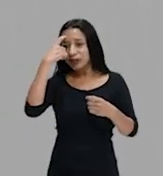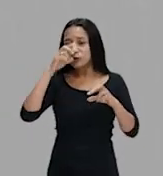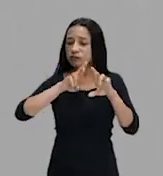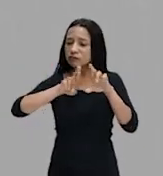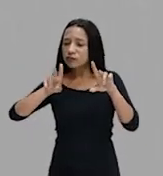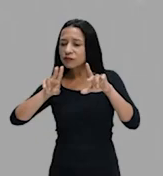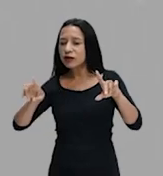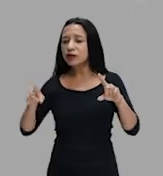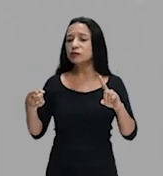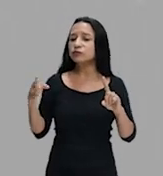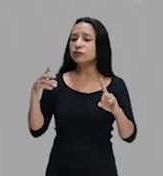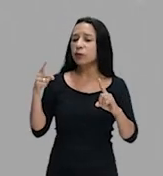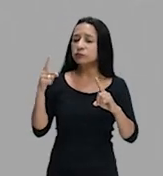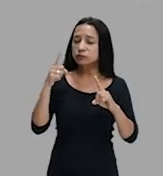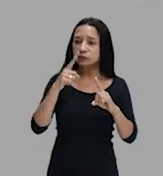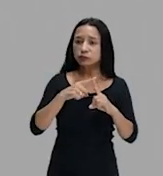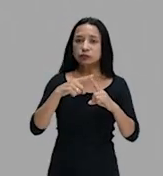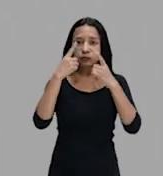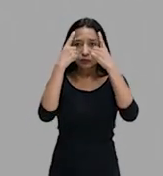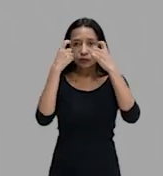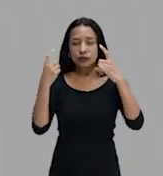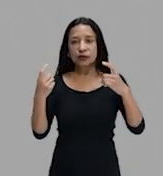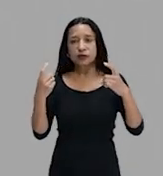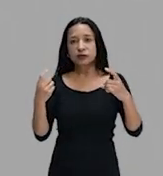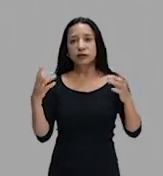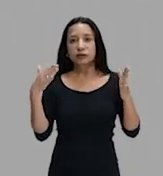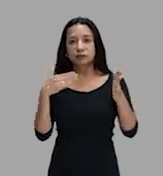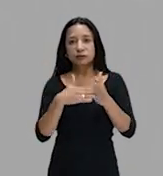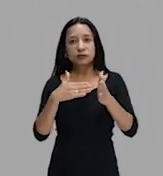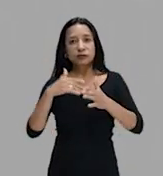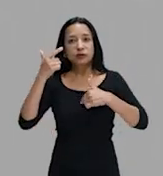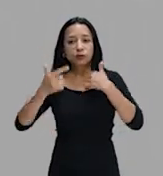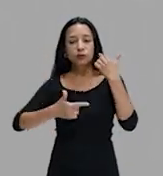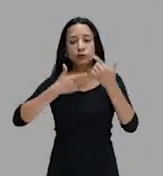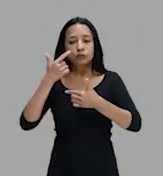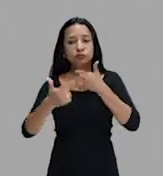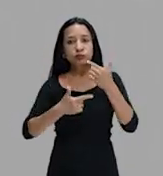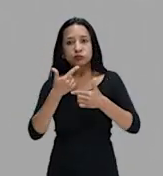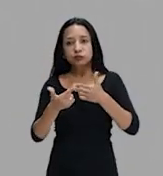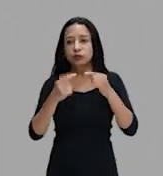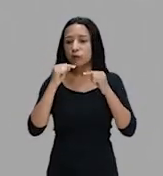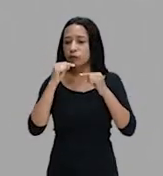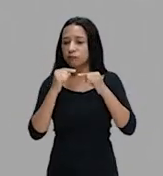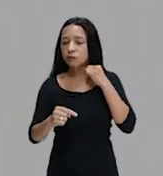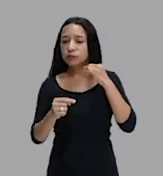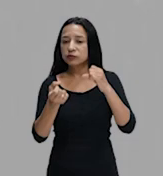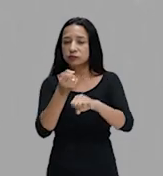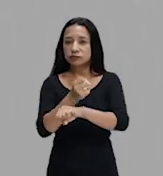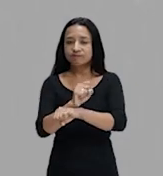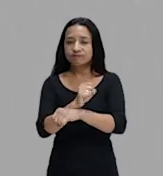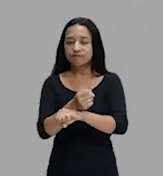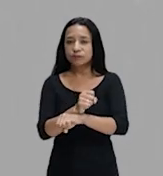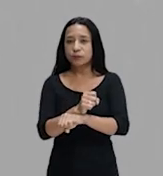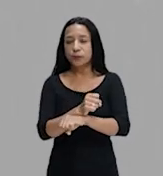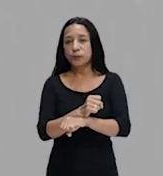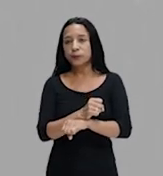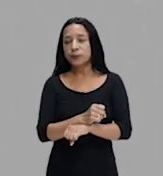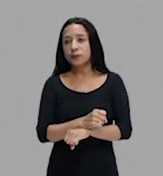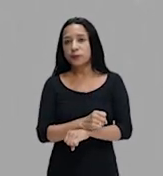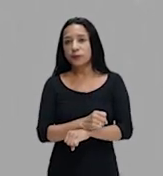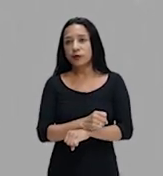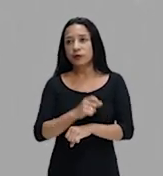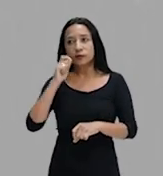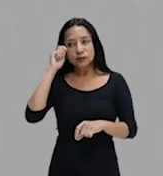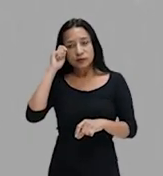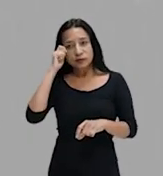tipos de violência e até mesmo vão lutar, acima de tudo, contra a escravidão. Então, os africanos